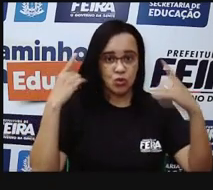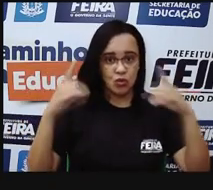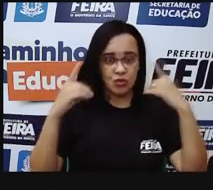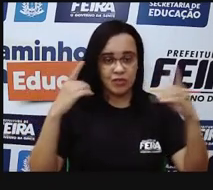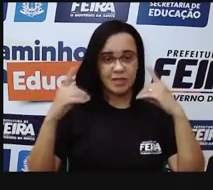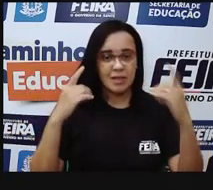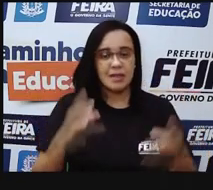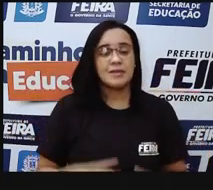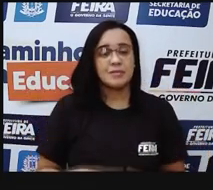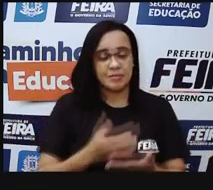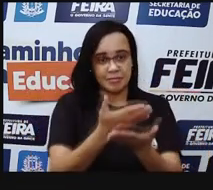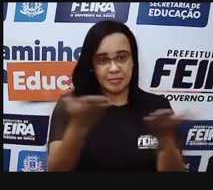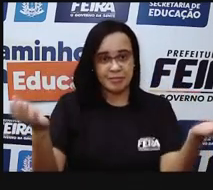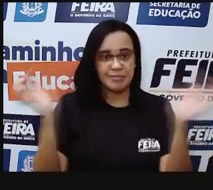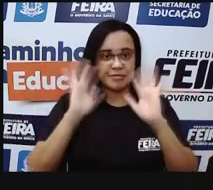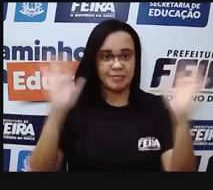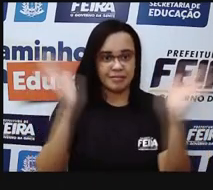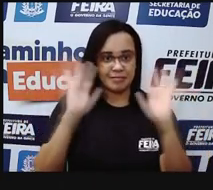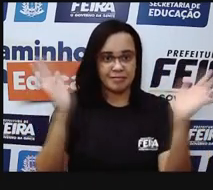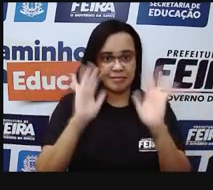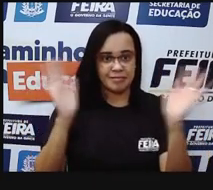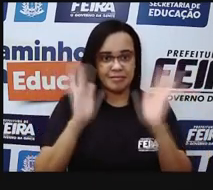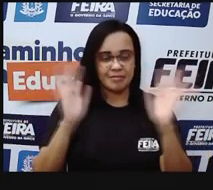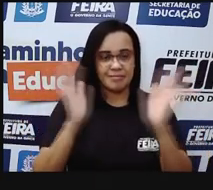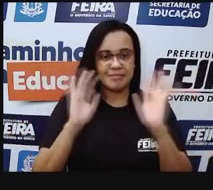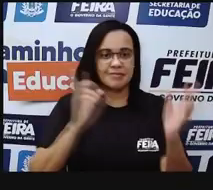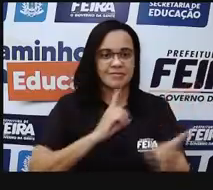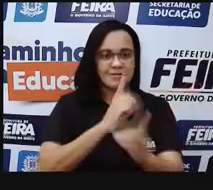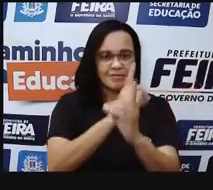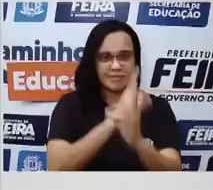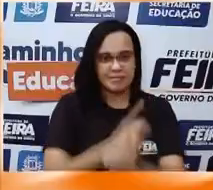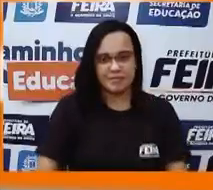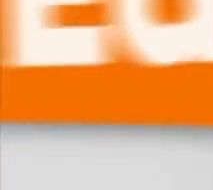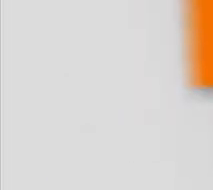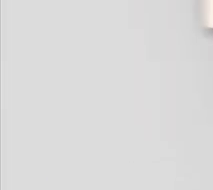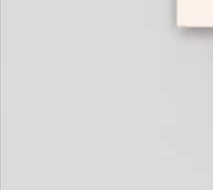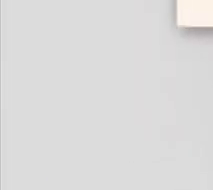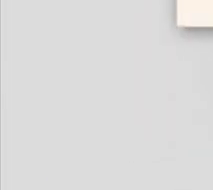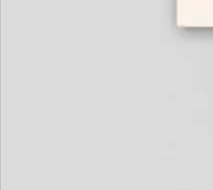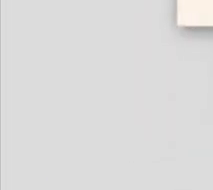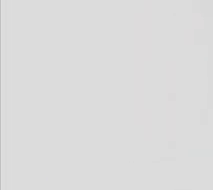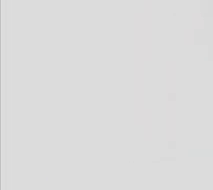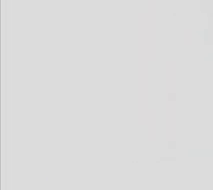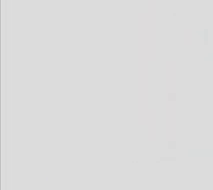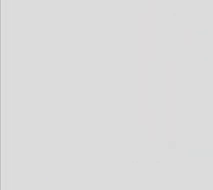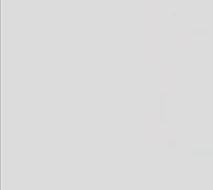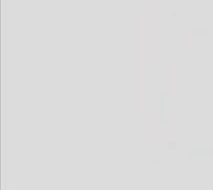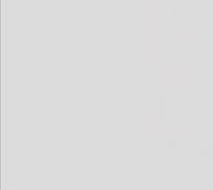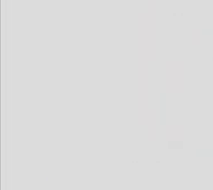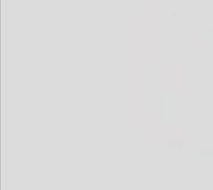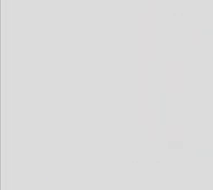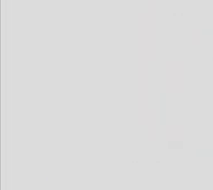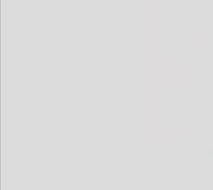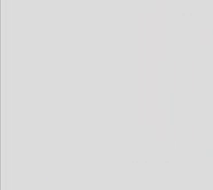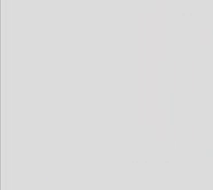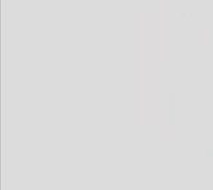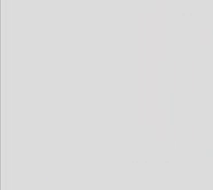estou à disposição. Tchauzinho, até uma próxima aula. Tchauzinho, .